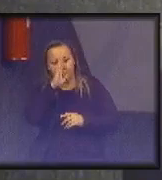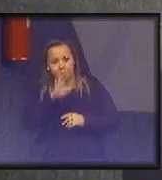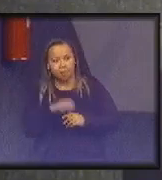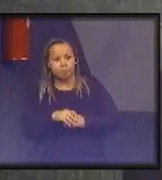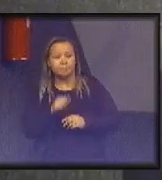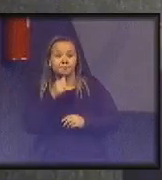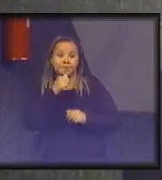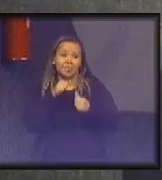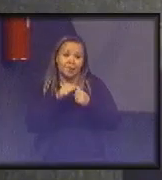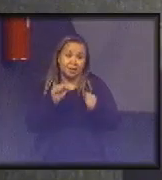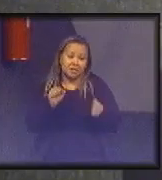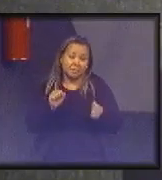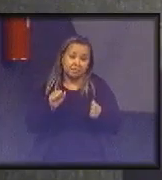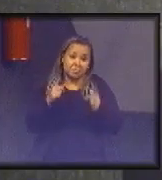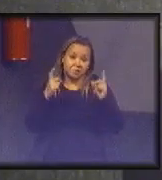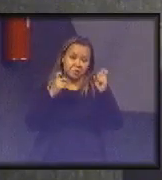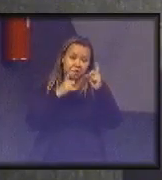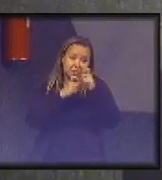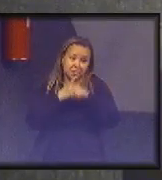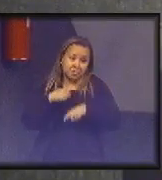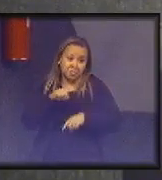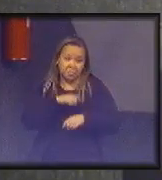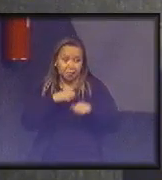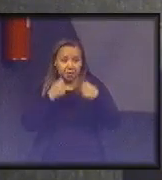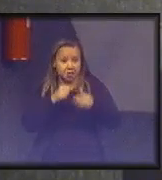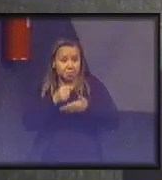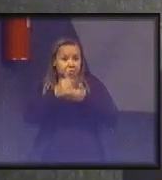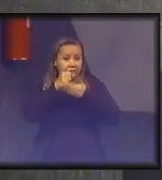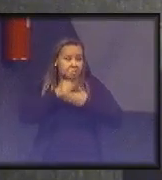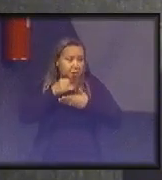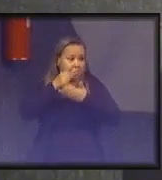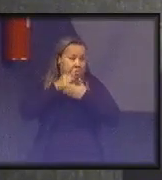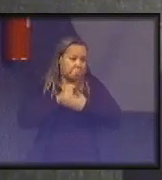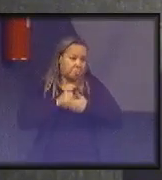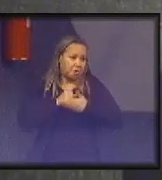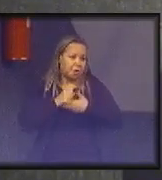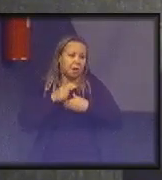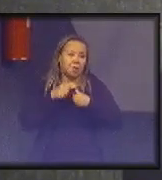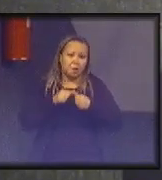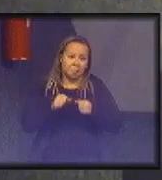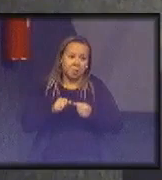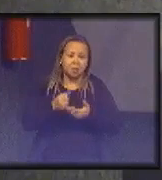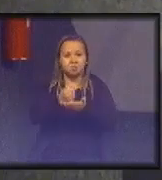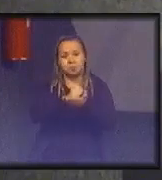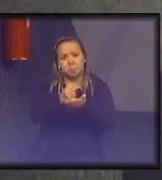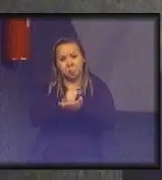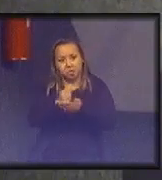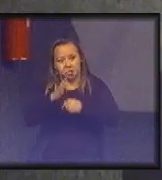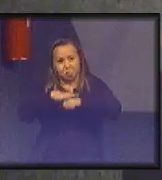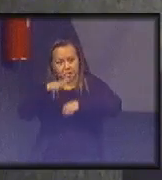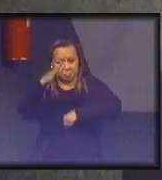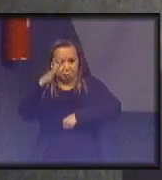dado ficou distoante. Aí, a gente precisa realmente do apoio de vocês para a gente ter uma estabilidade maior nesses dados.